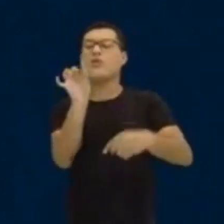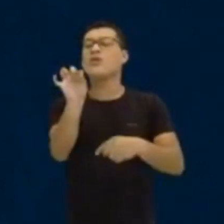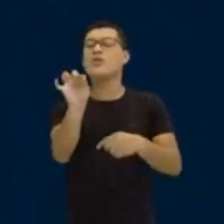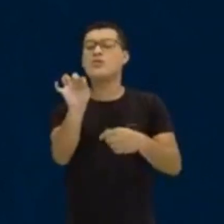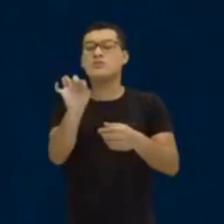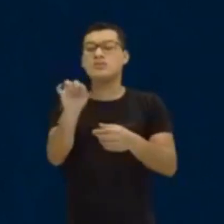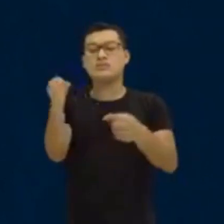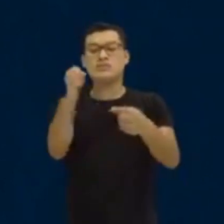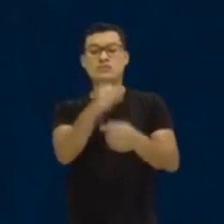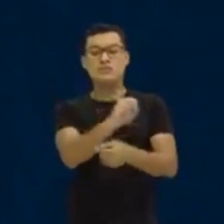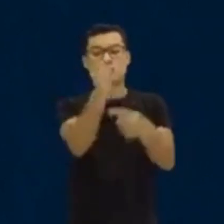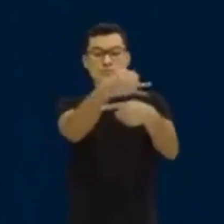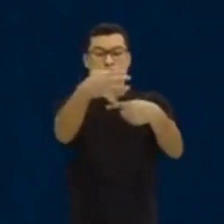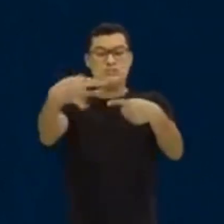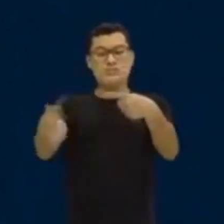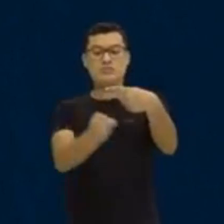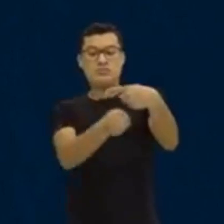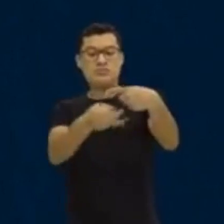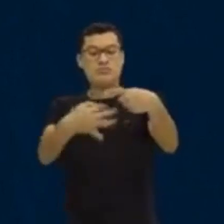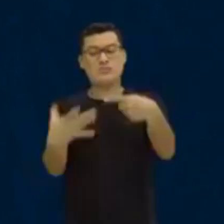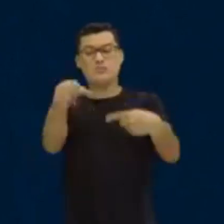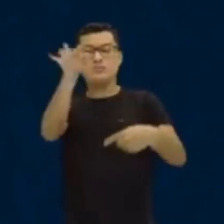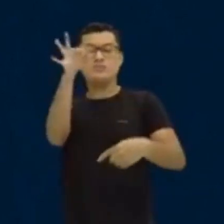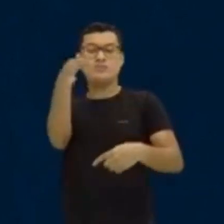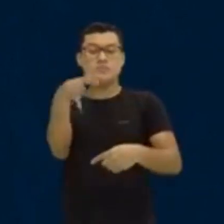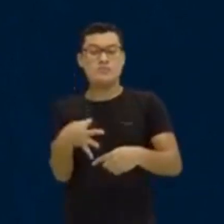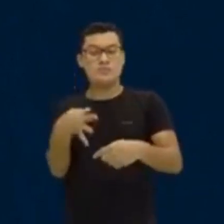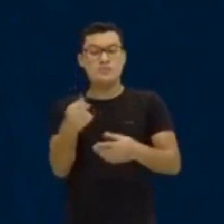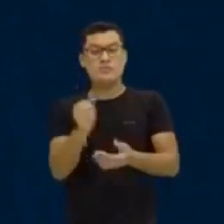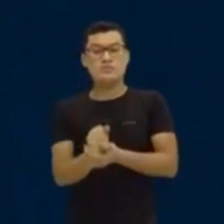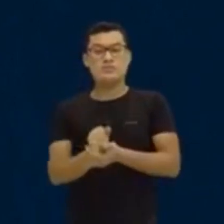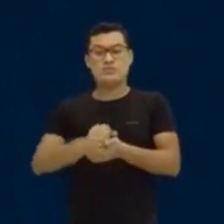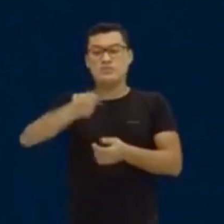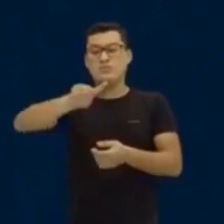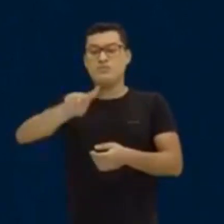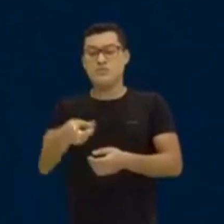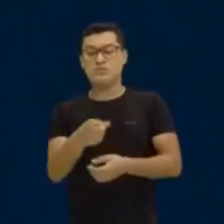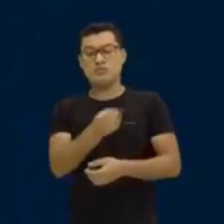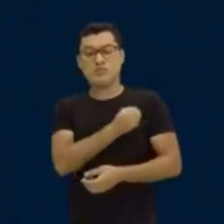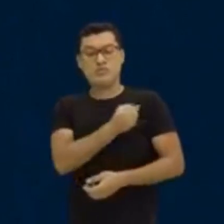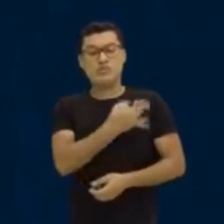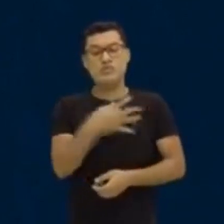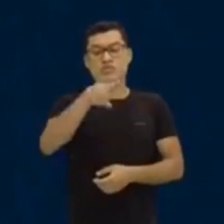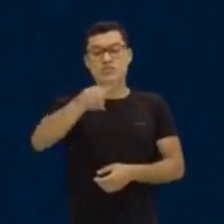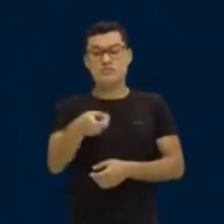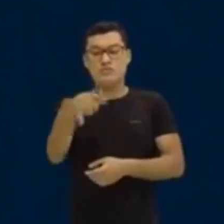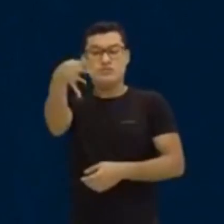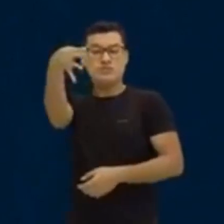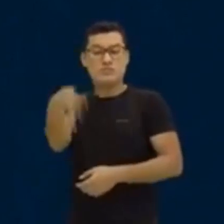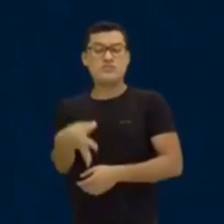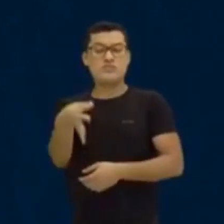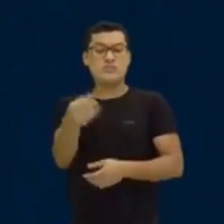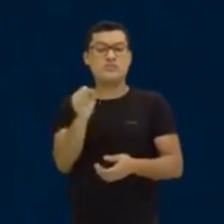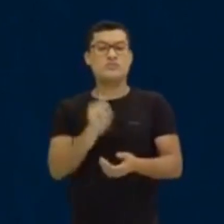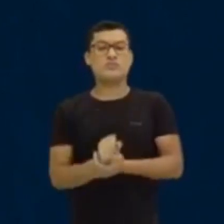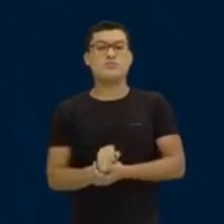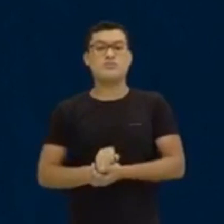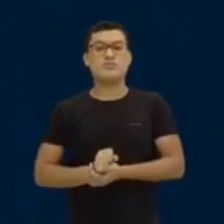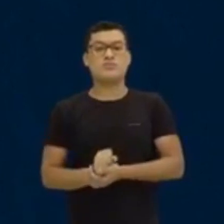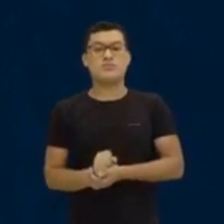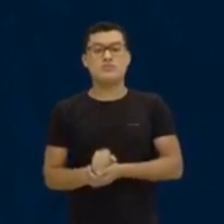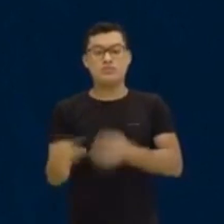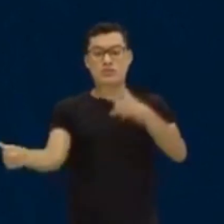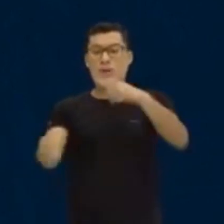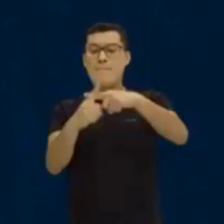as minhas frações aqui, certo? Os decimais exatos, os decimais exatos, olha aqui, os decimais